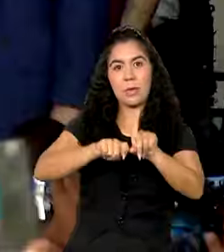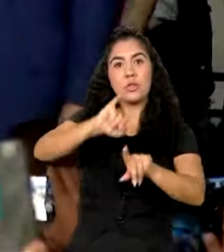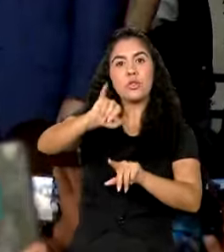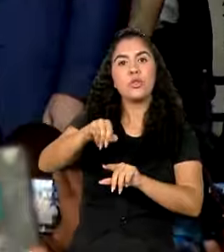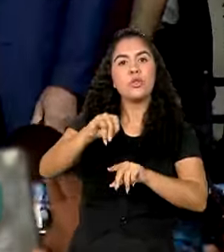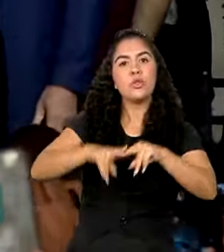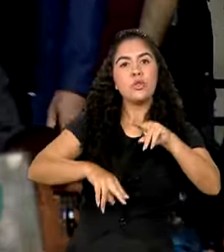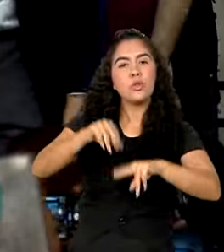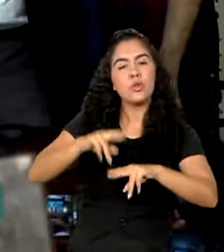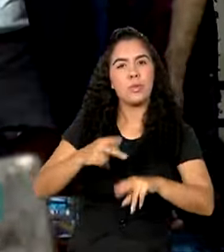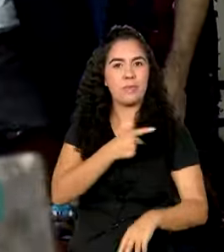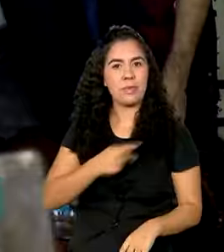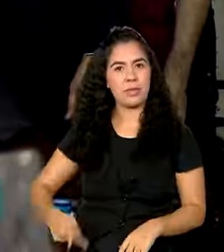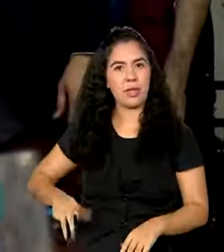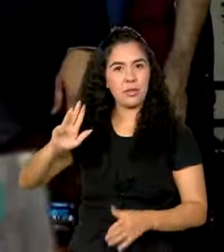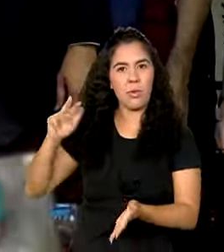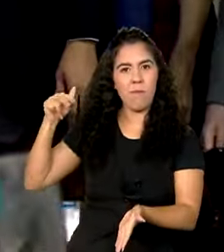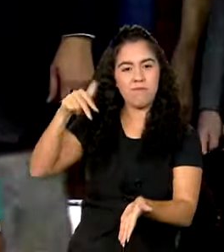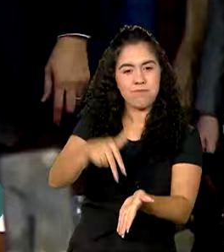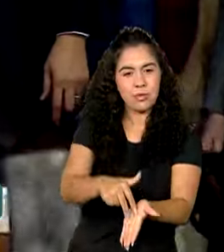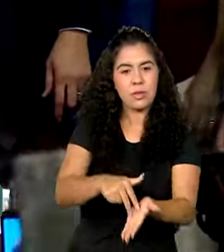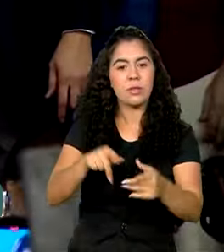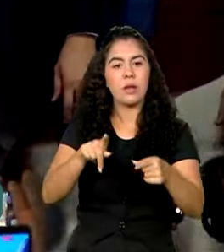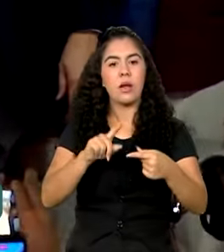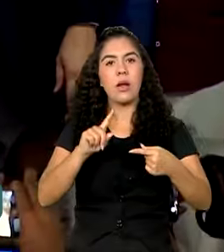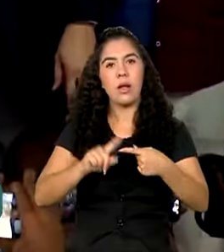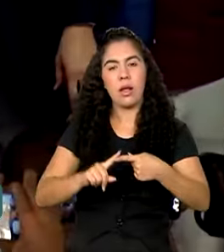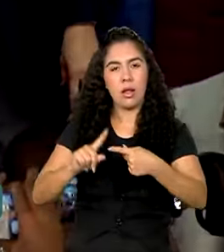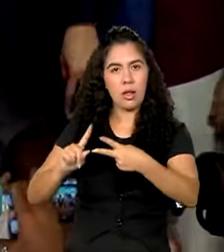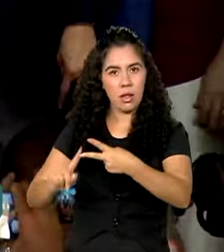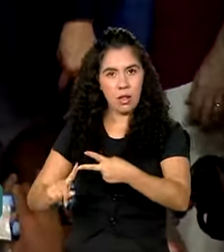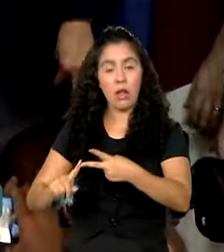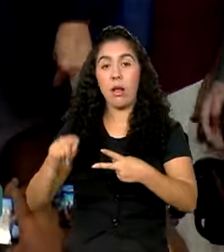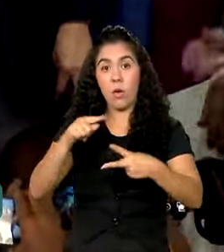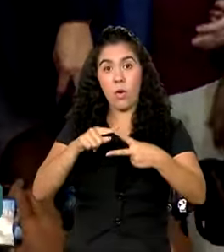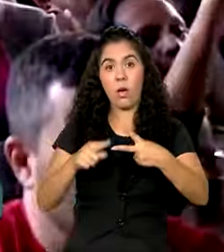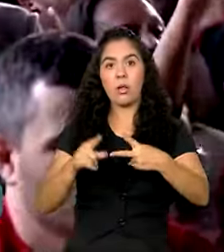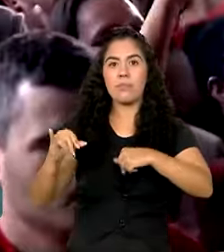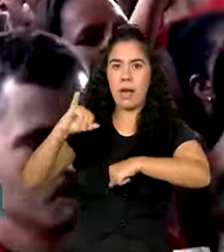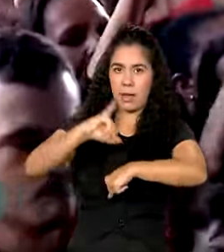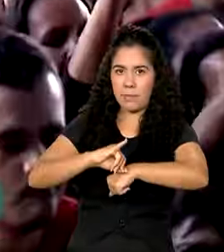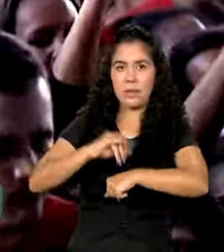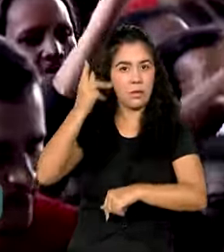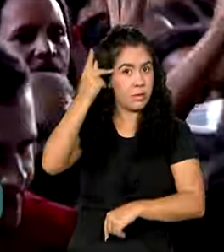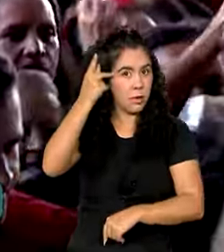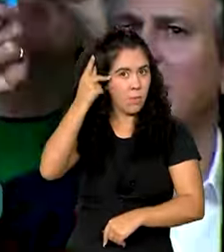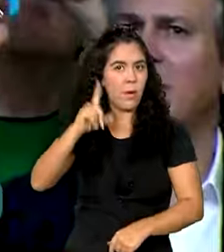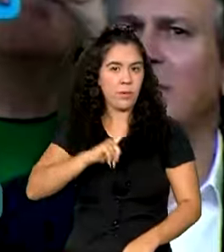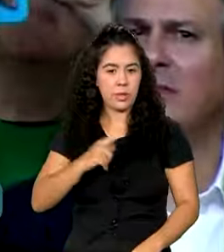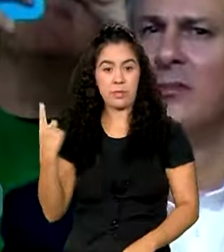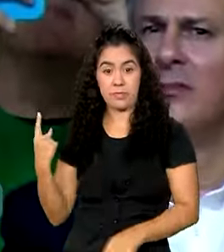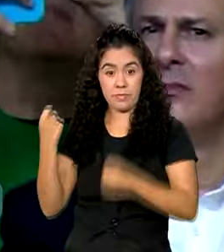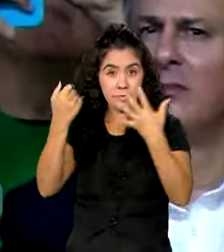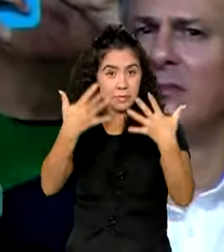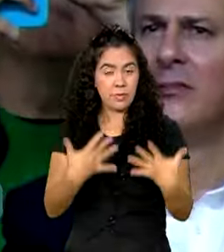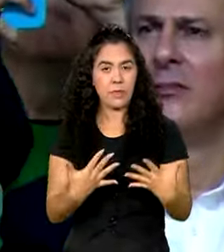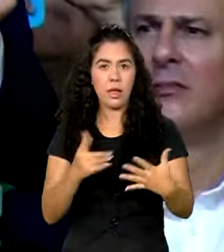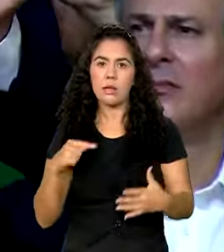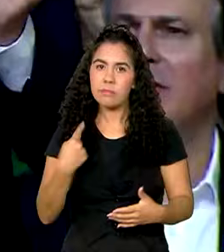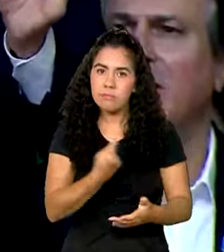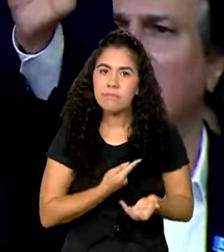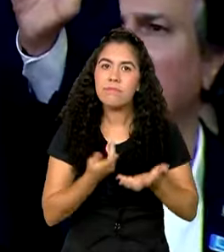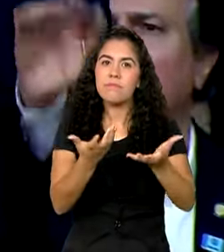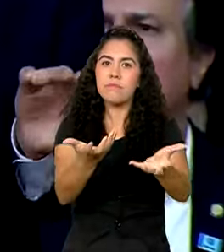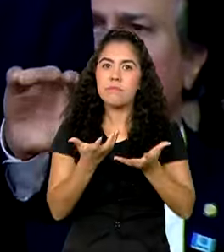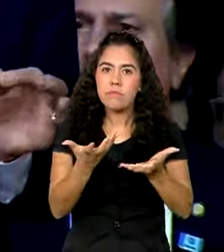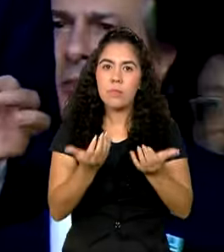campus Cidade Tiradentes e o campus Jardim Ângela, ambos na capital paulista. Porque nós queremos formar